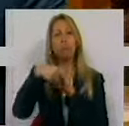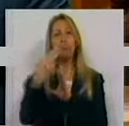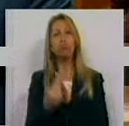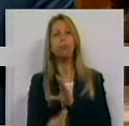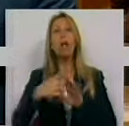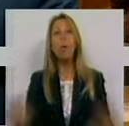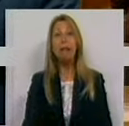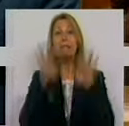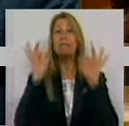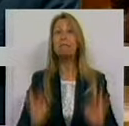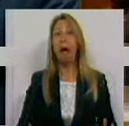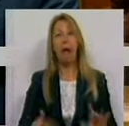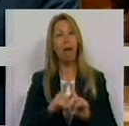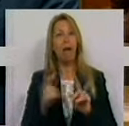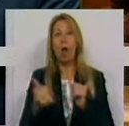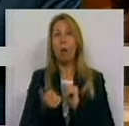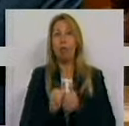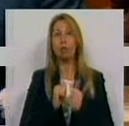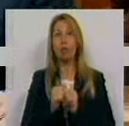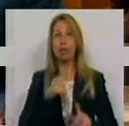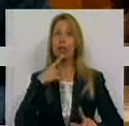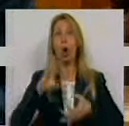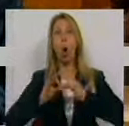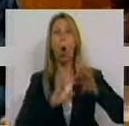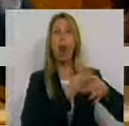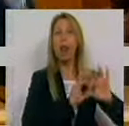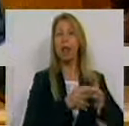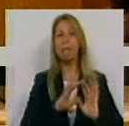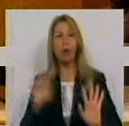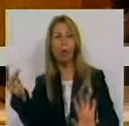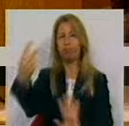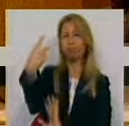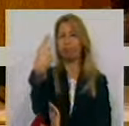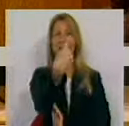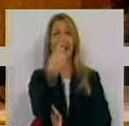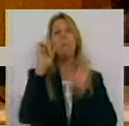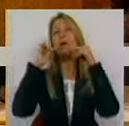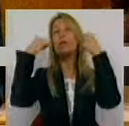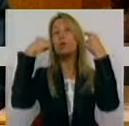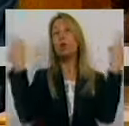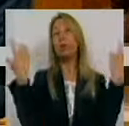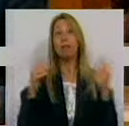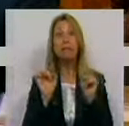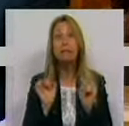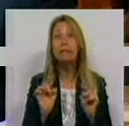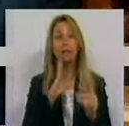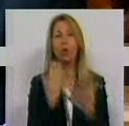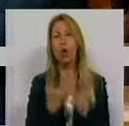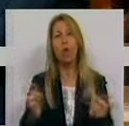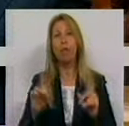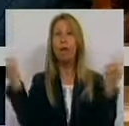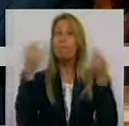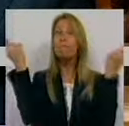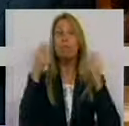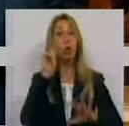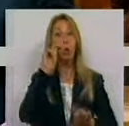a pousar para as câmaras ou a tirar uma selfie sorridente. Não são esse tipo de episódios que promovem o turismo em